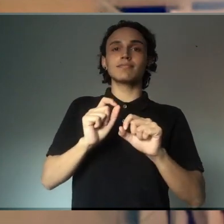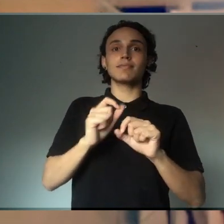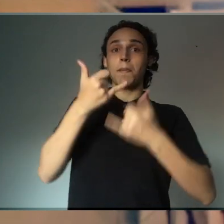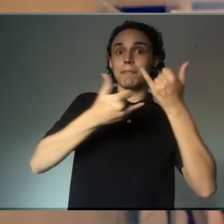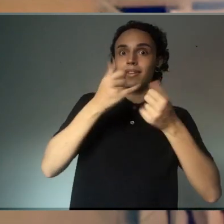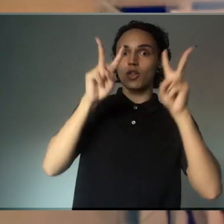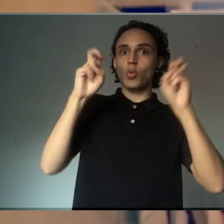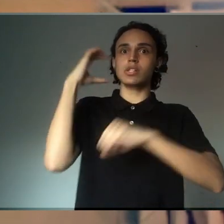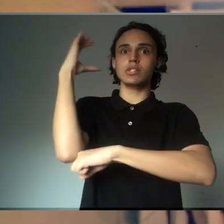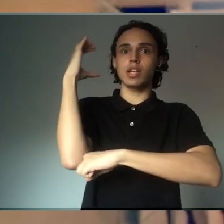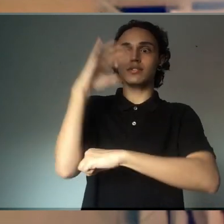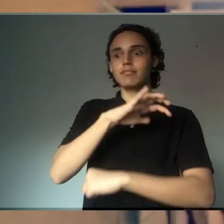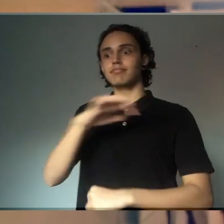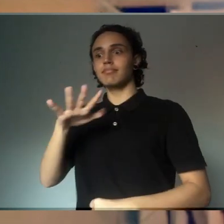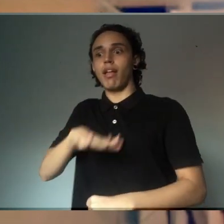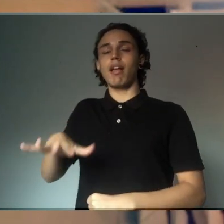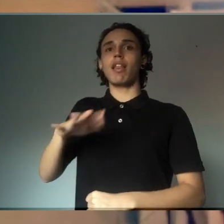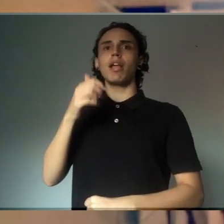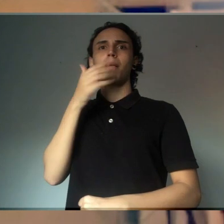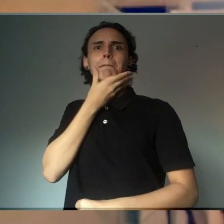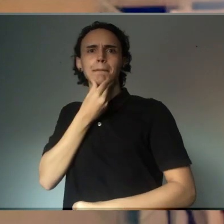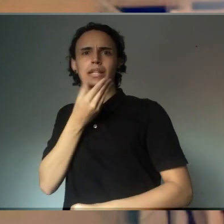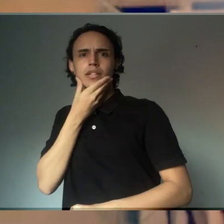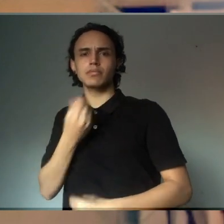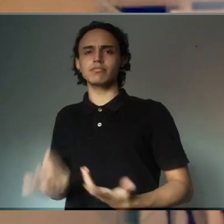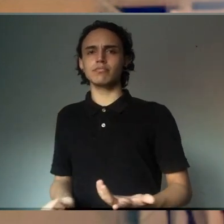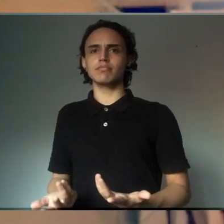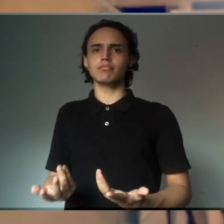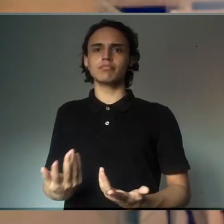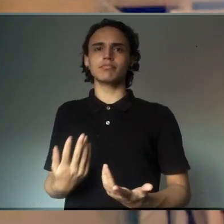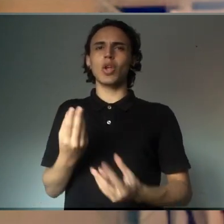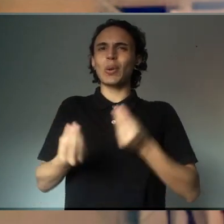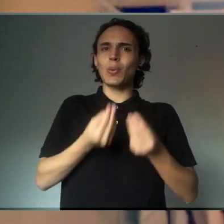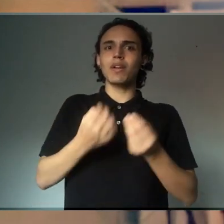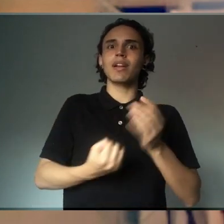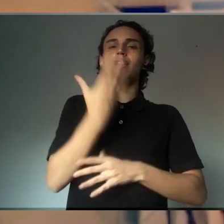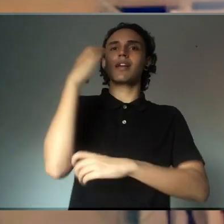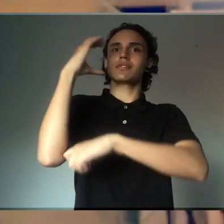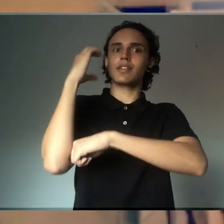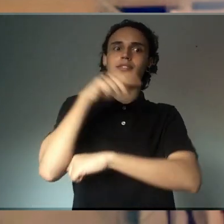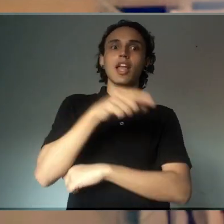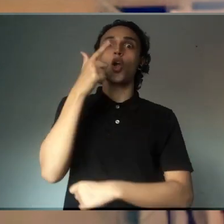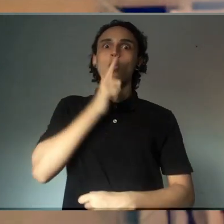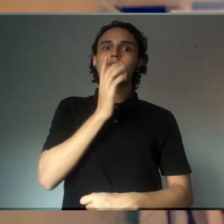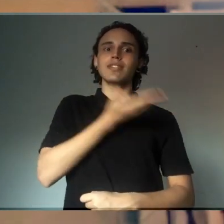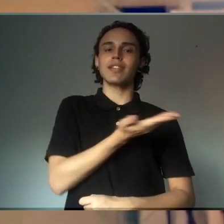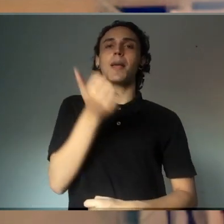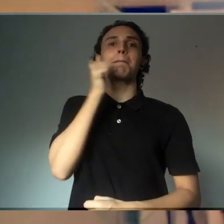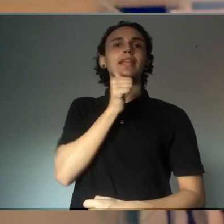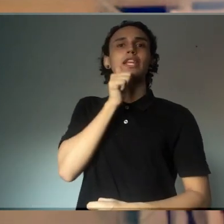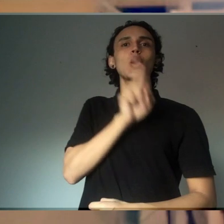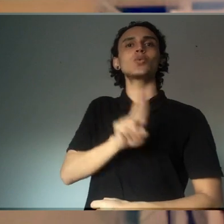como se você tivesse que fazer um brinquedo de ciência, para a menina usar, o brinquedo tem que ser